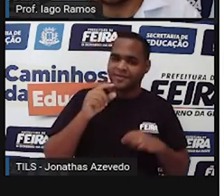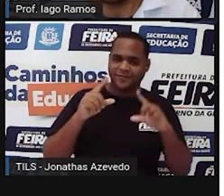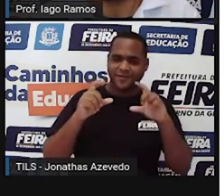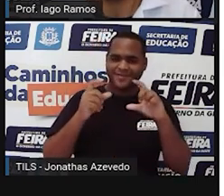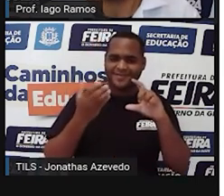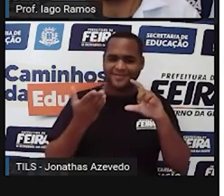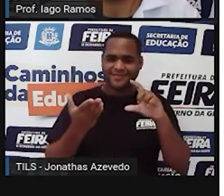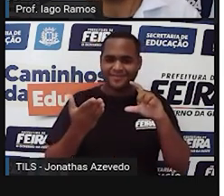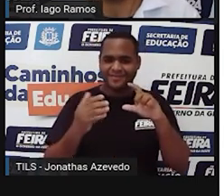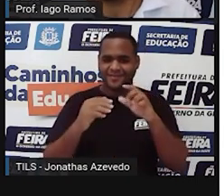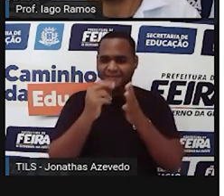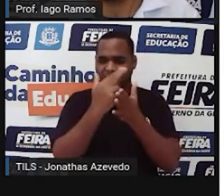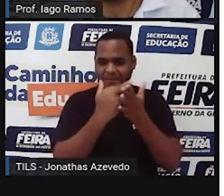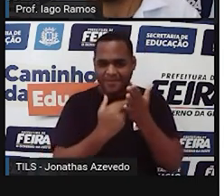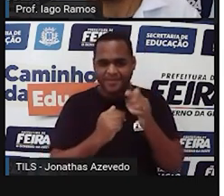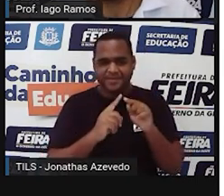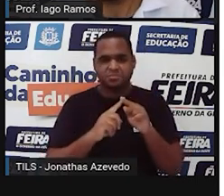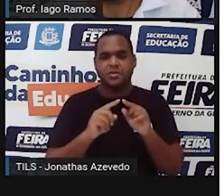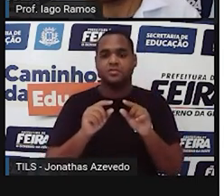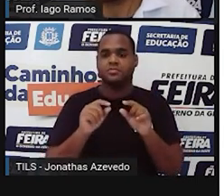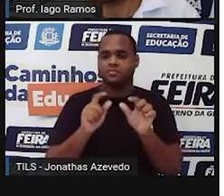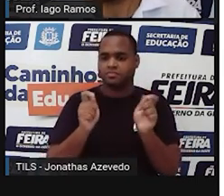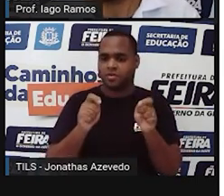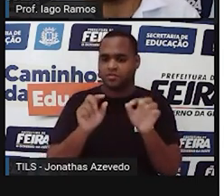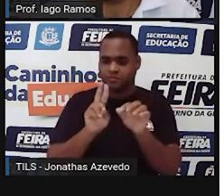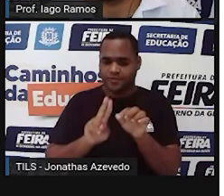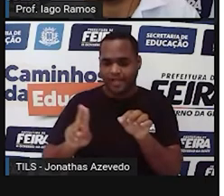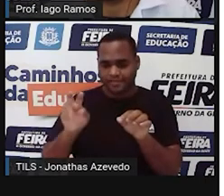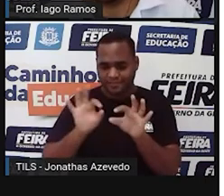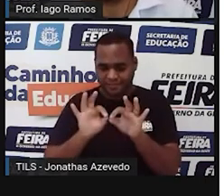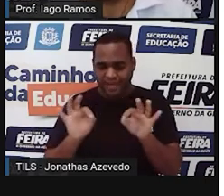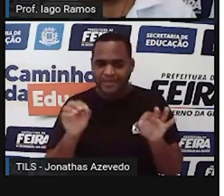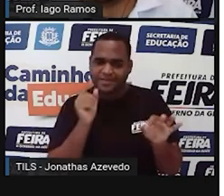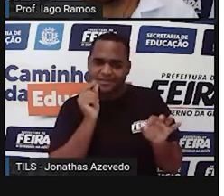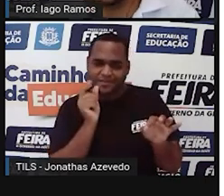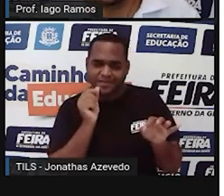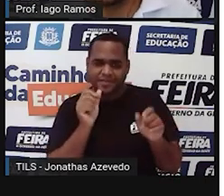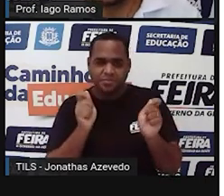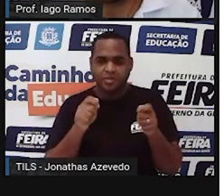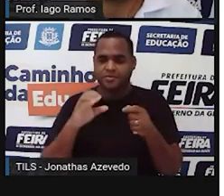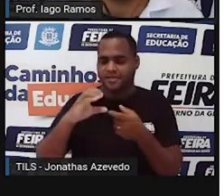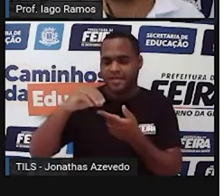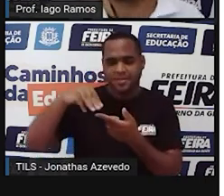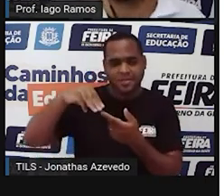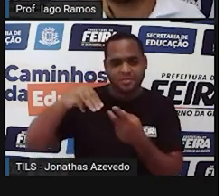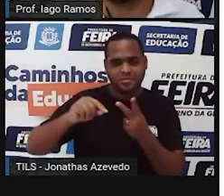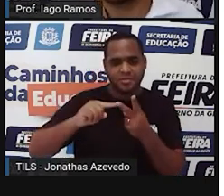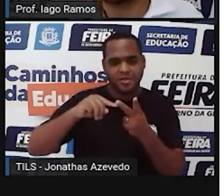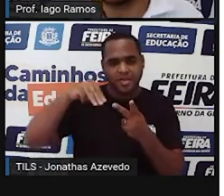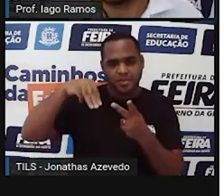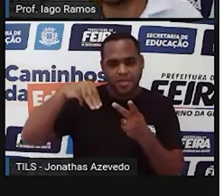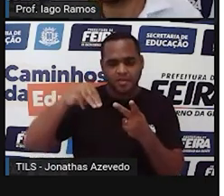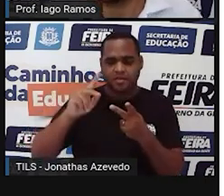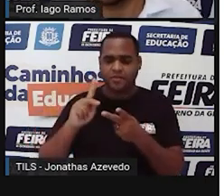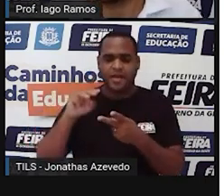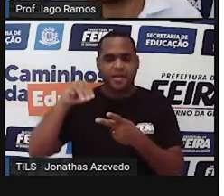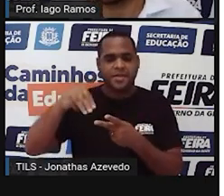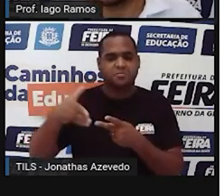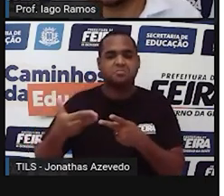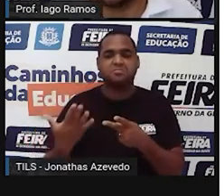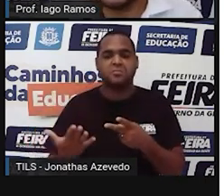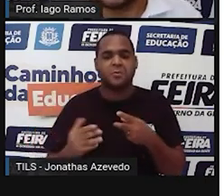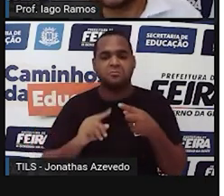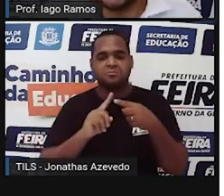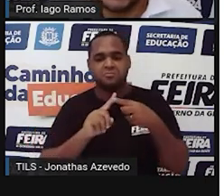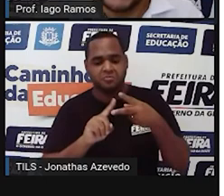Qual é a unidade de medida mais adequada para esse lápis? É o centímetro? É o metro? Ou é o